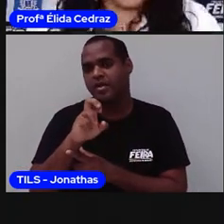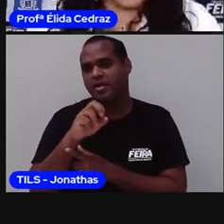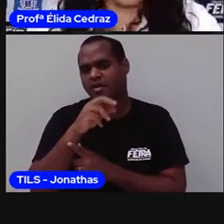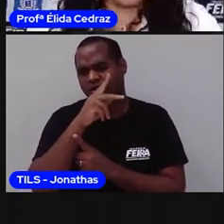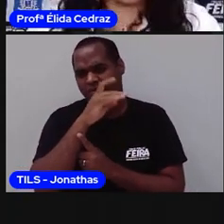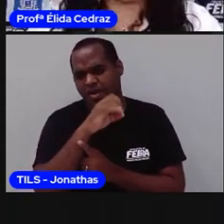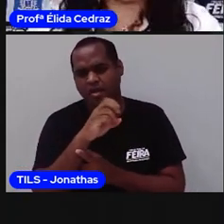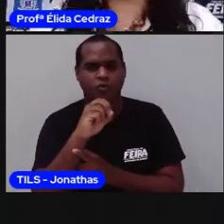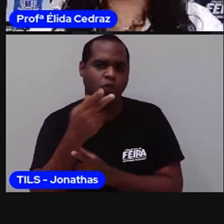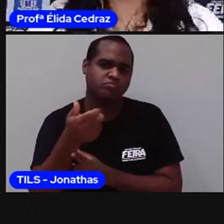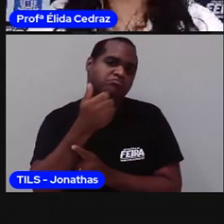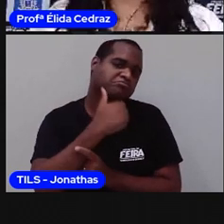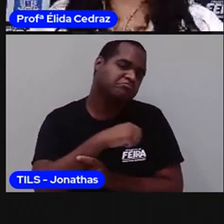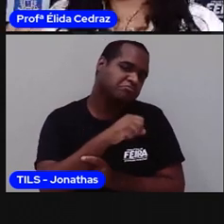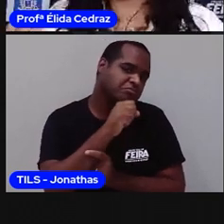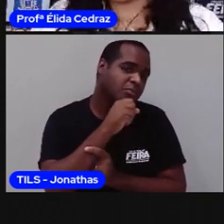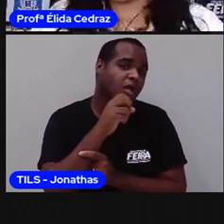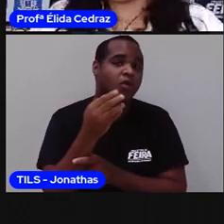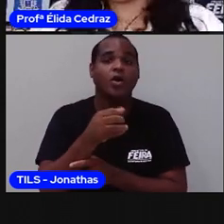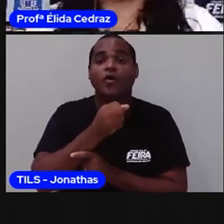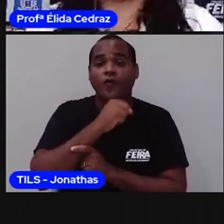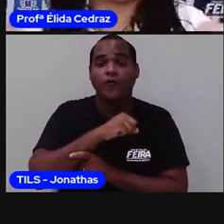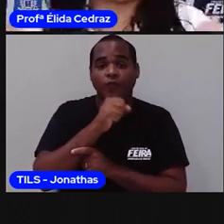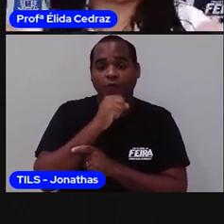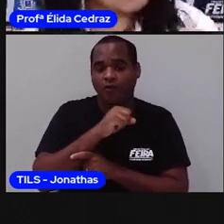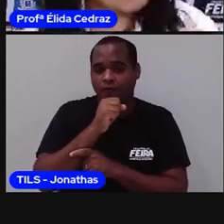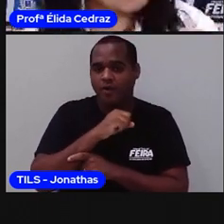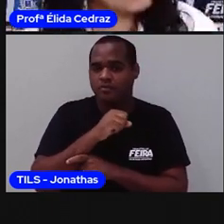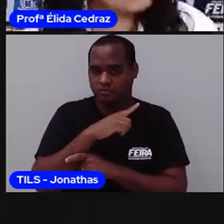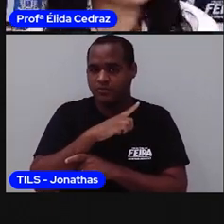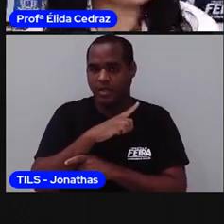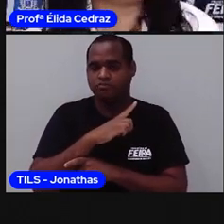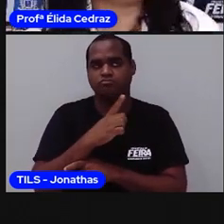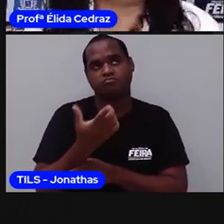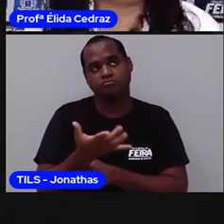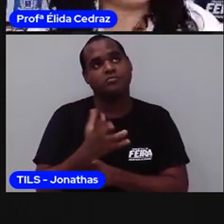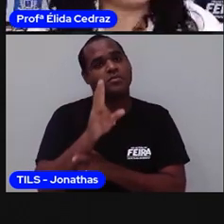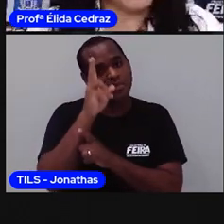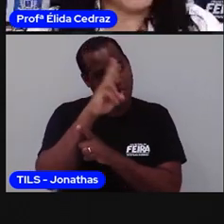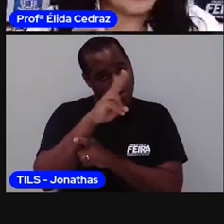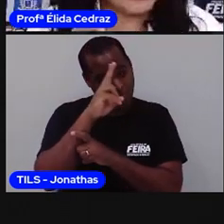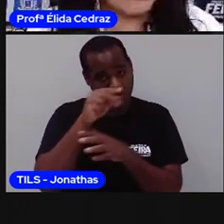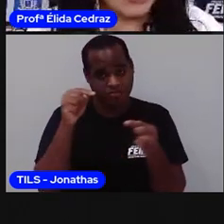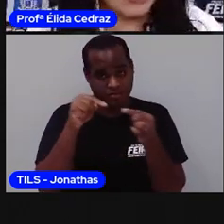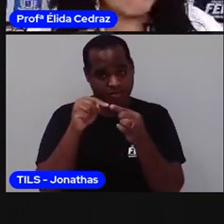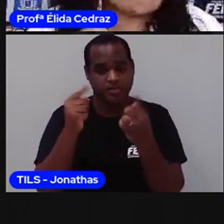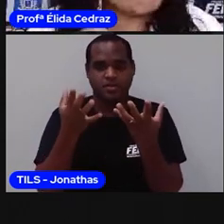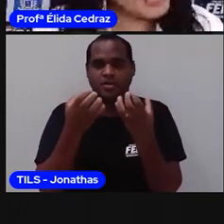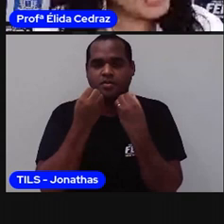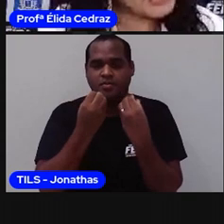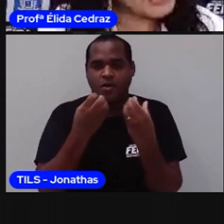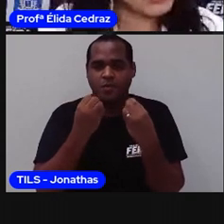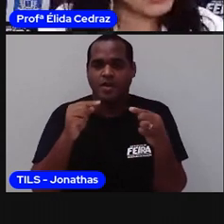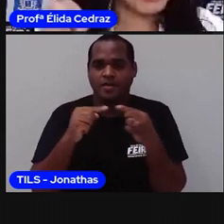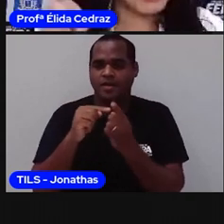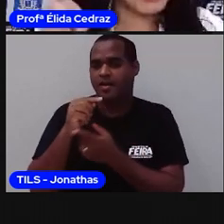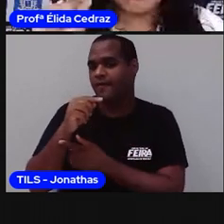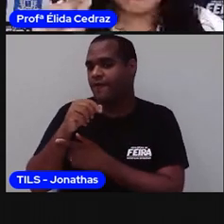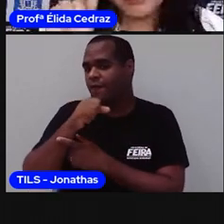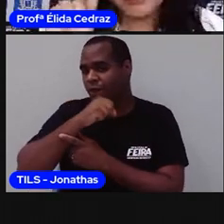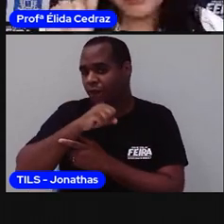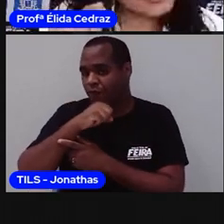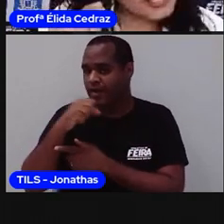pai, a mãe e os avós. Lembrando que, ó, avós maternos.